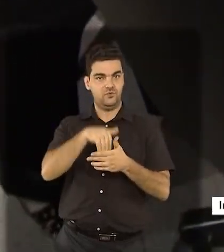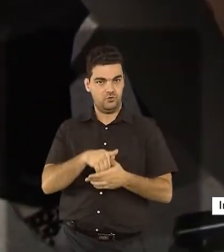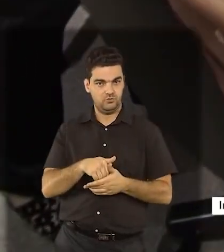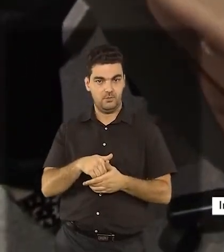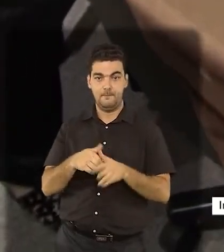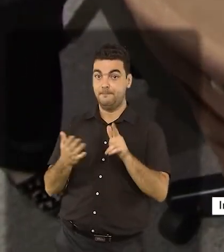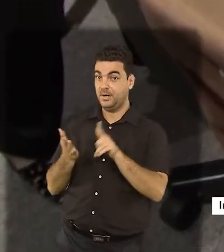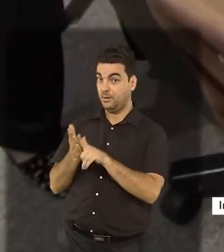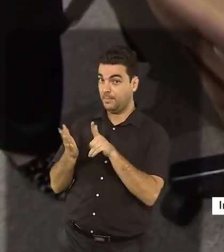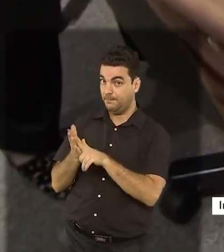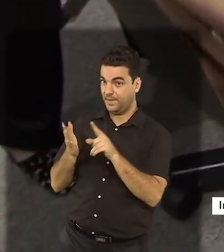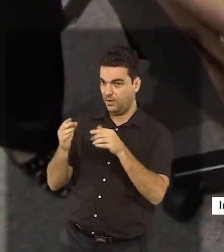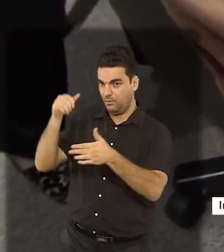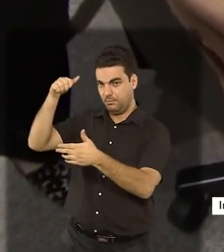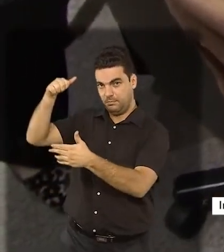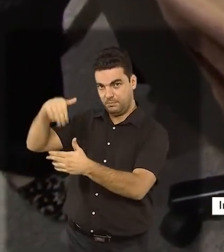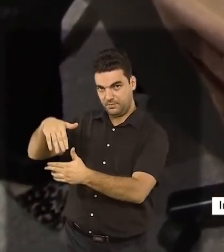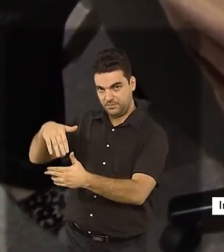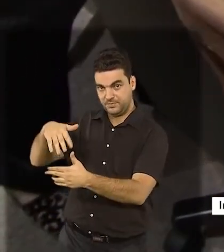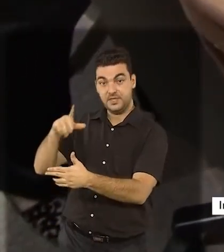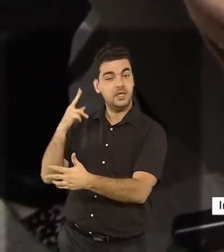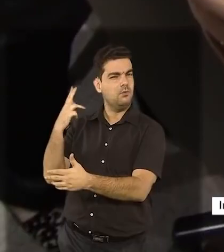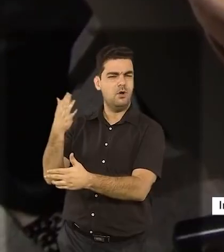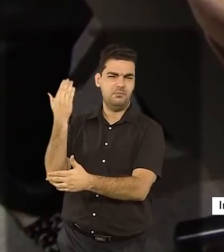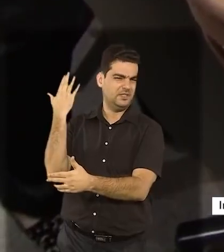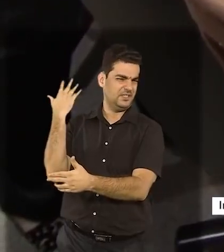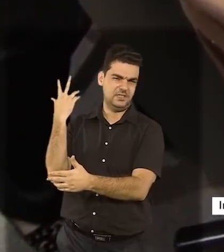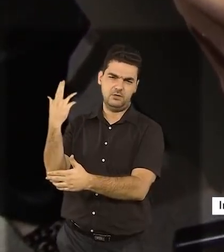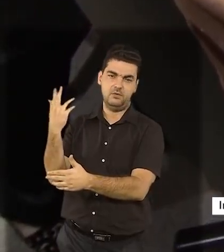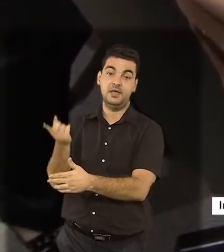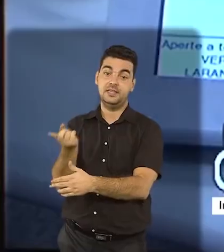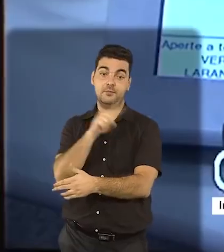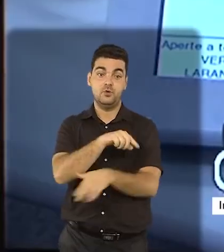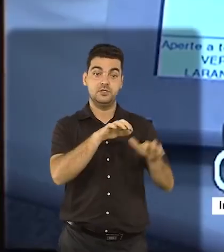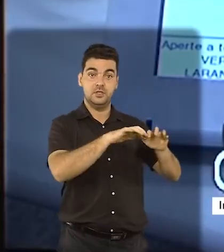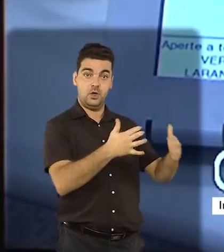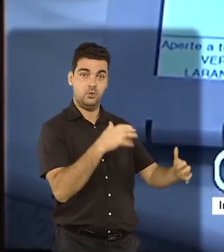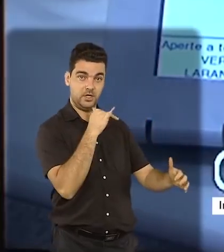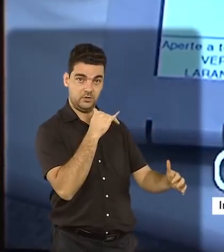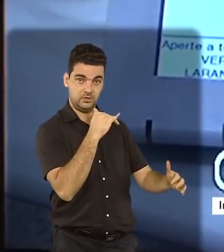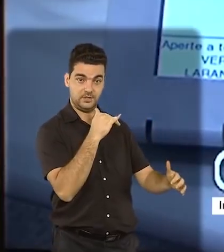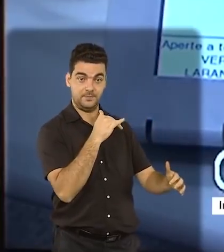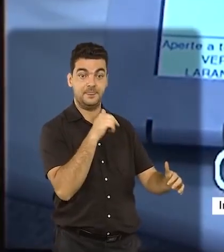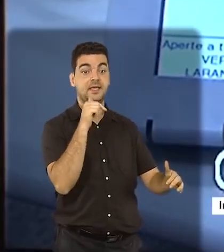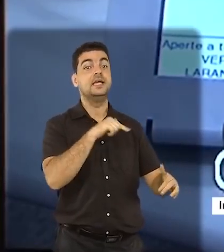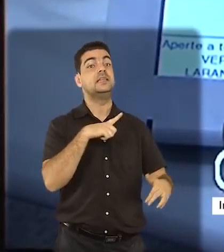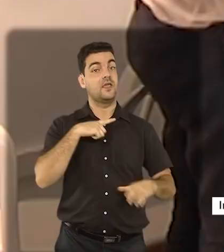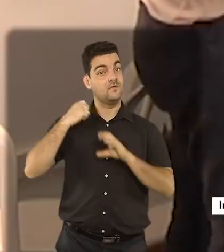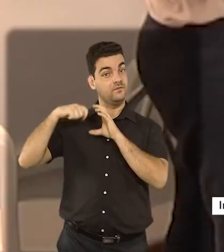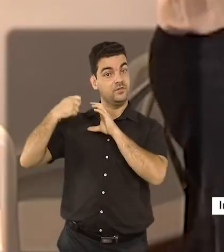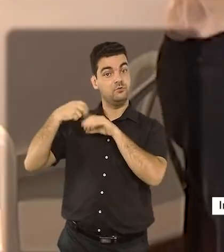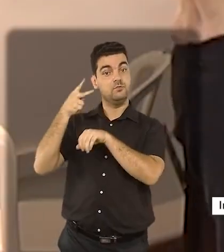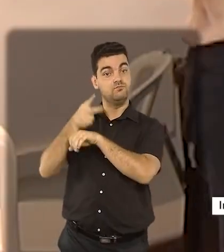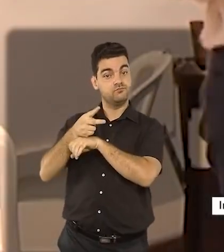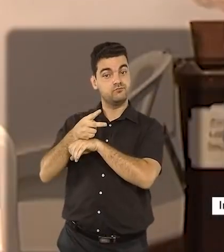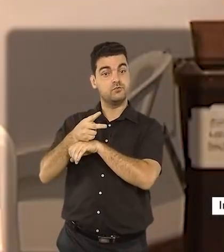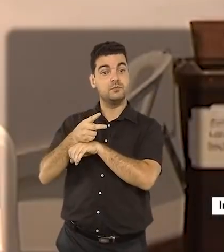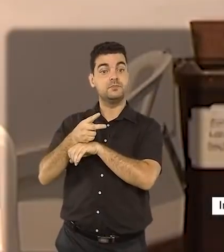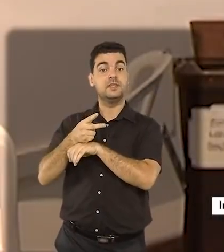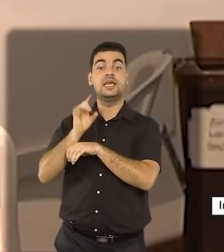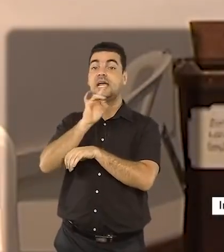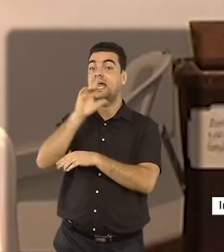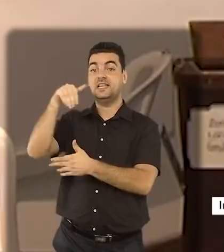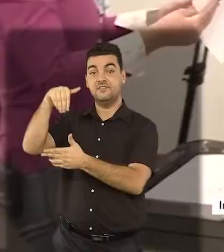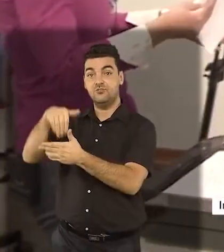em uma cédula de papel, como era antigamente, e a segunda na urna. Tudo isso é gravado. Ambos os